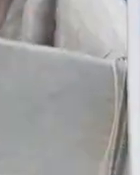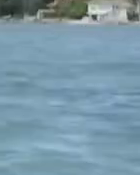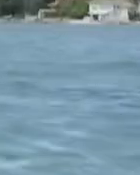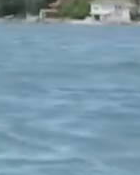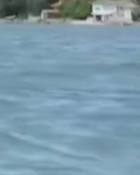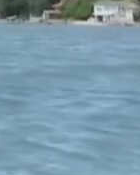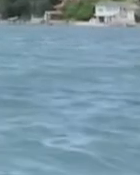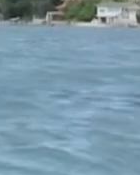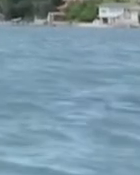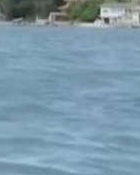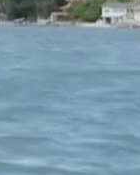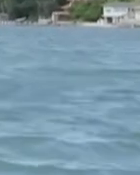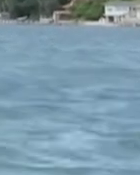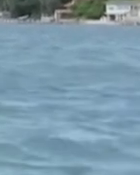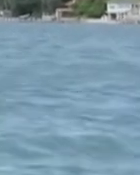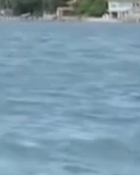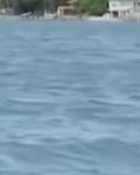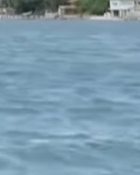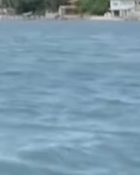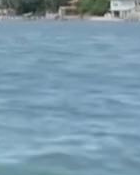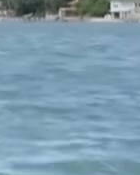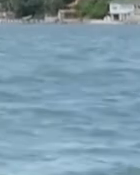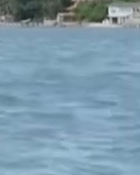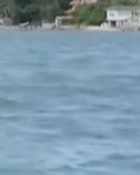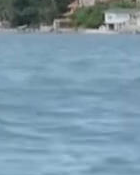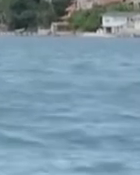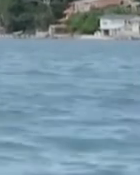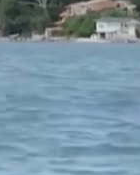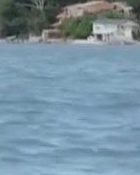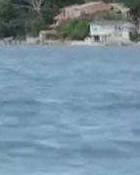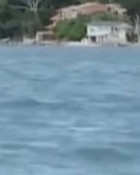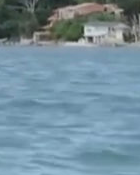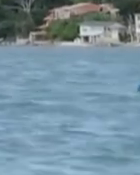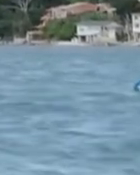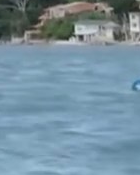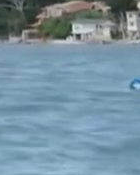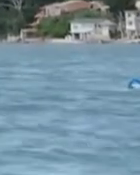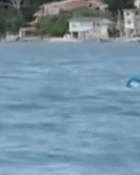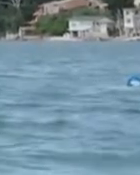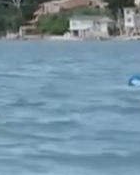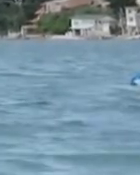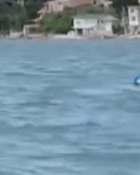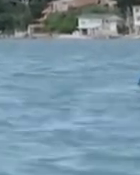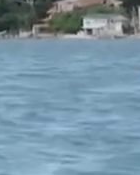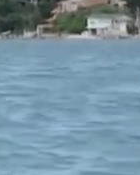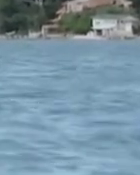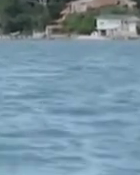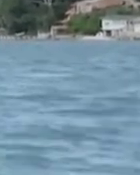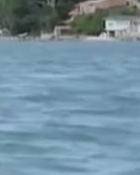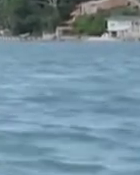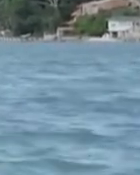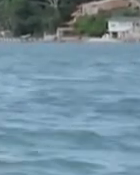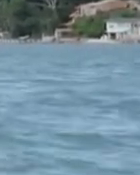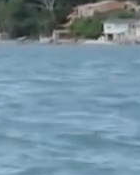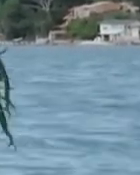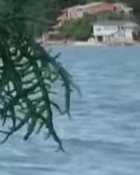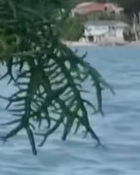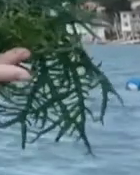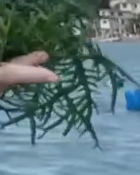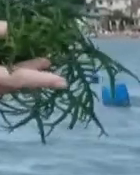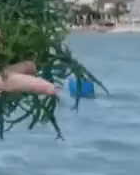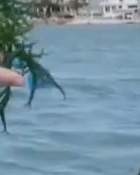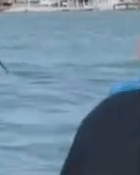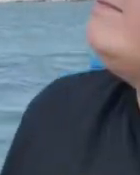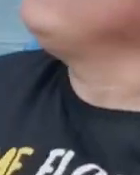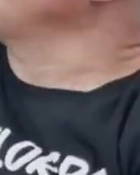grande avanço com a economia de Santa Catarina e tudo começou com esse moço aqui o Ademir que falou com o Everton